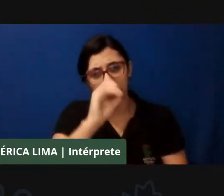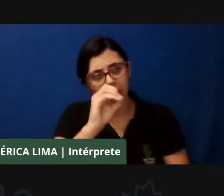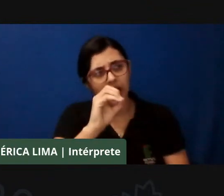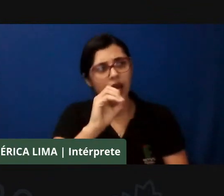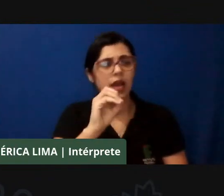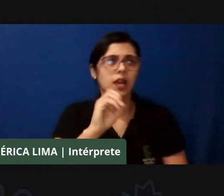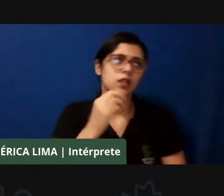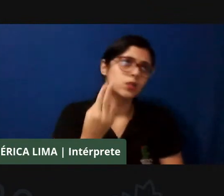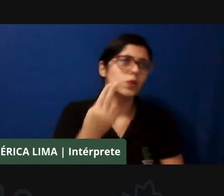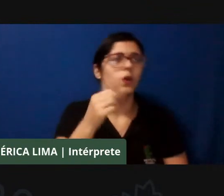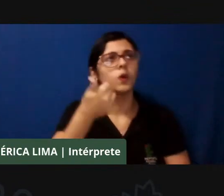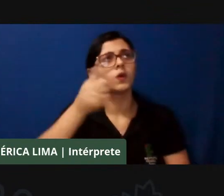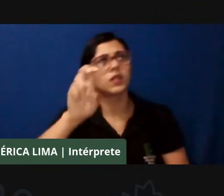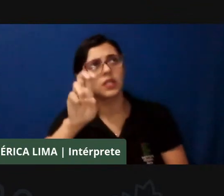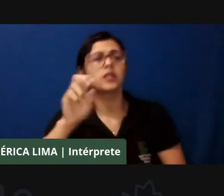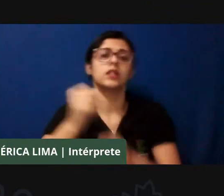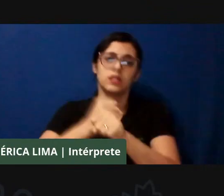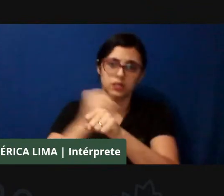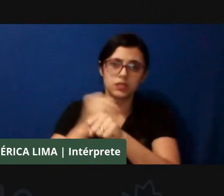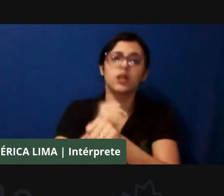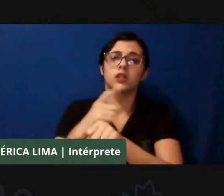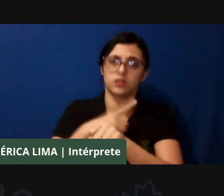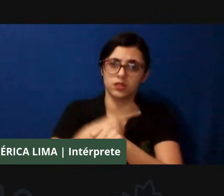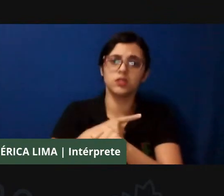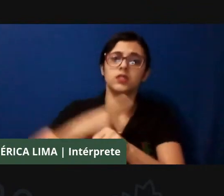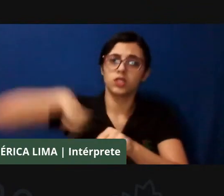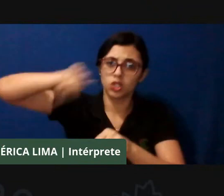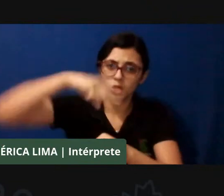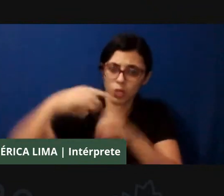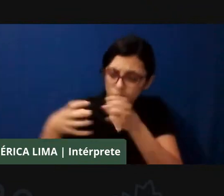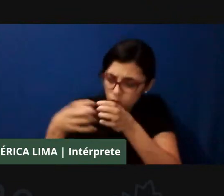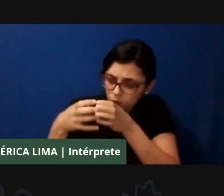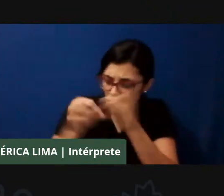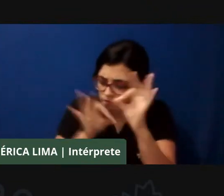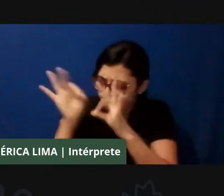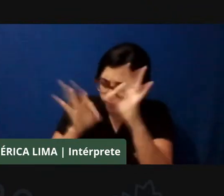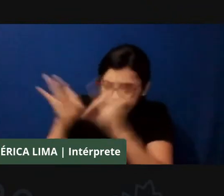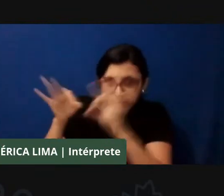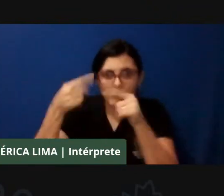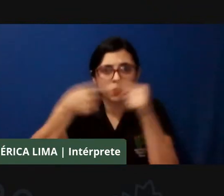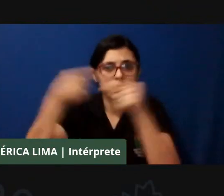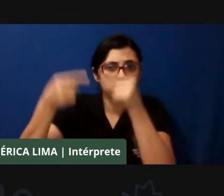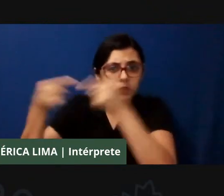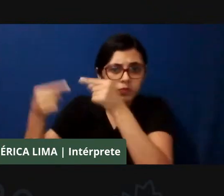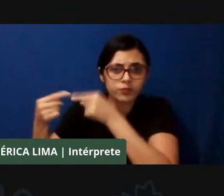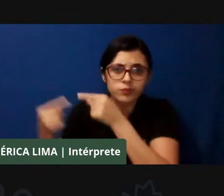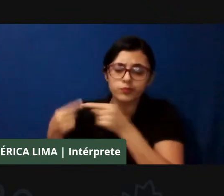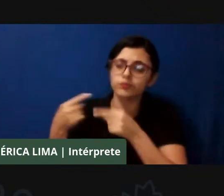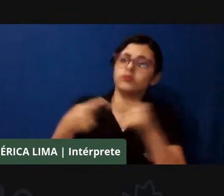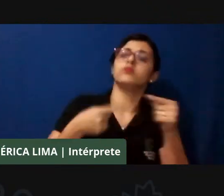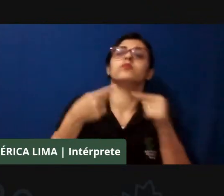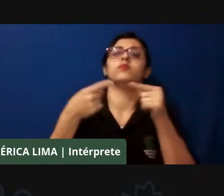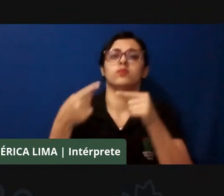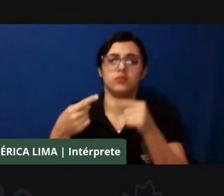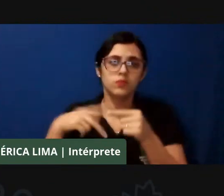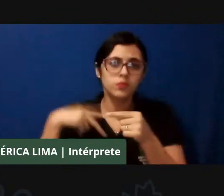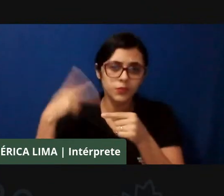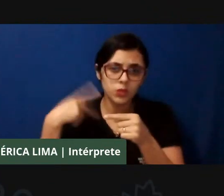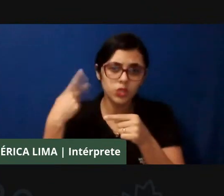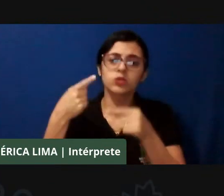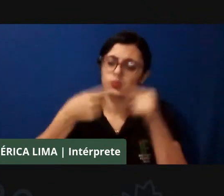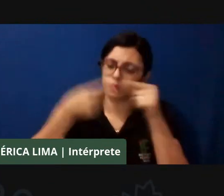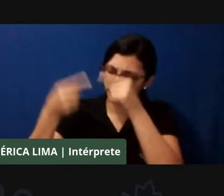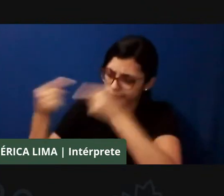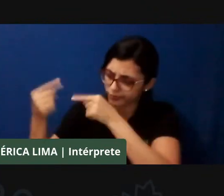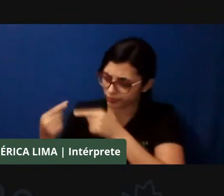politicamente nos organizados, a gente tinha o que nós chamávamos de governo de